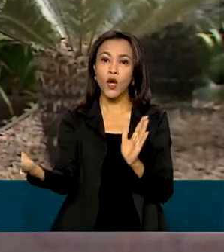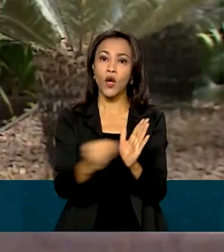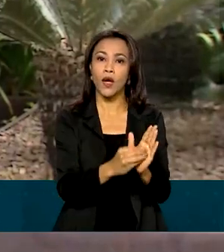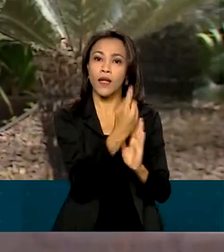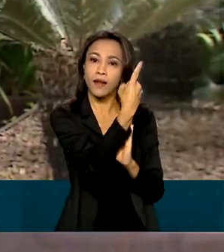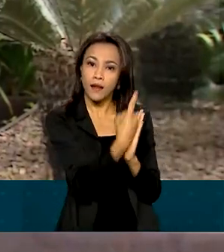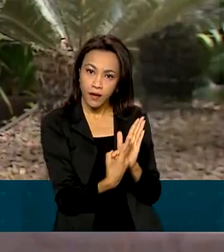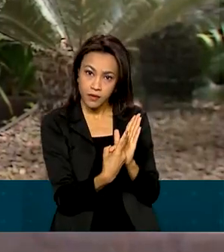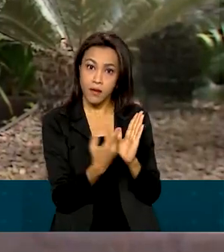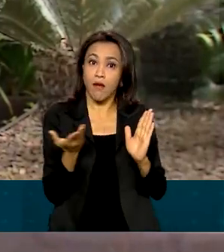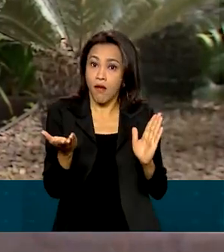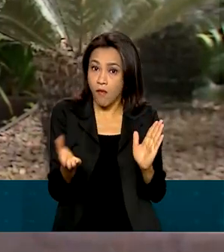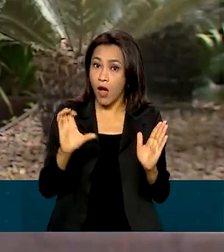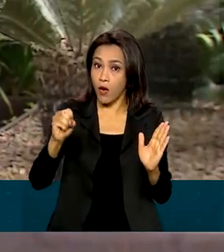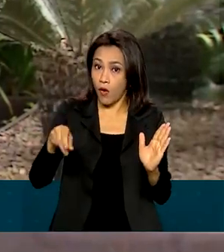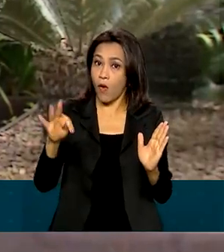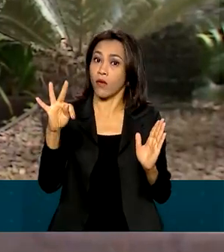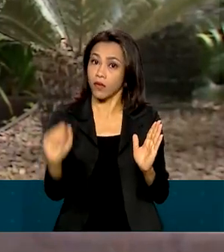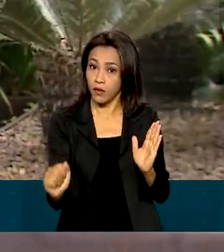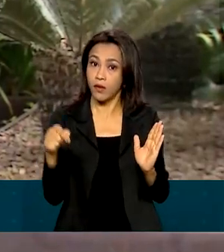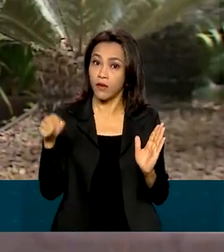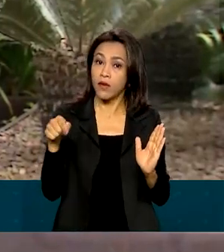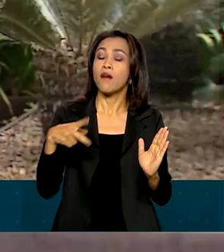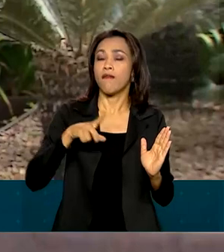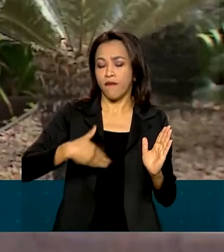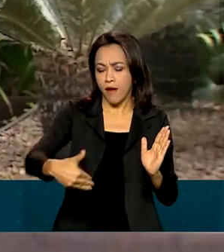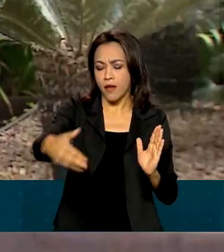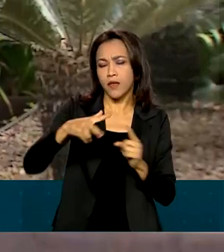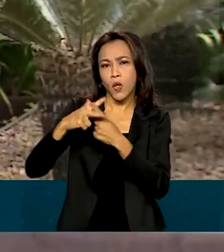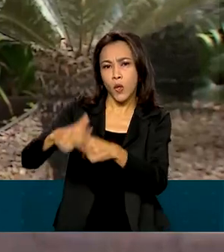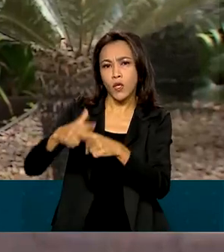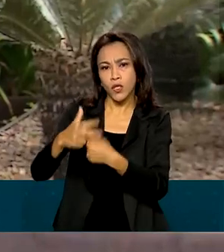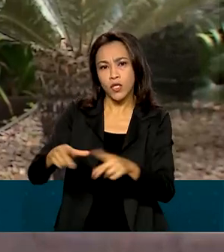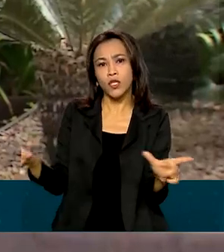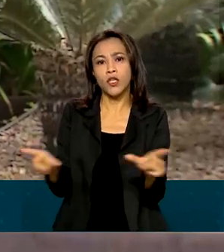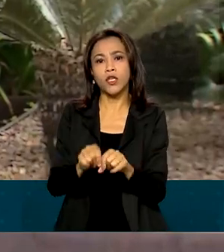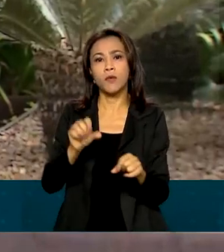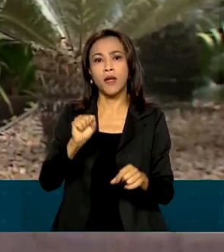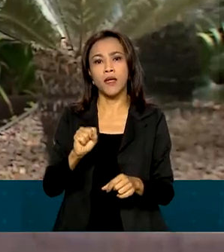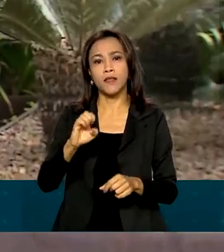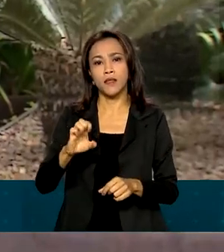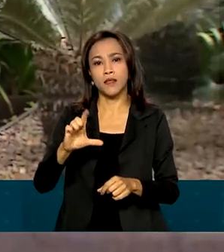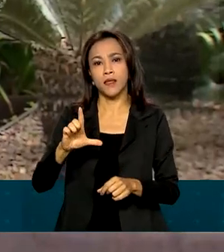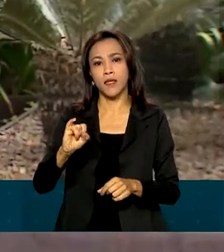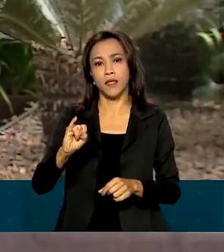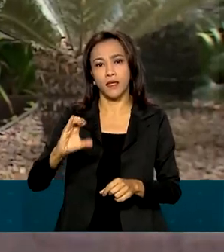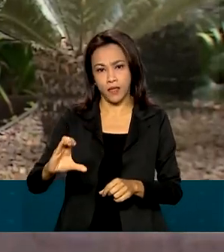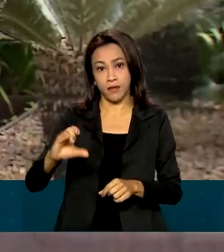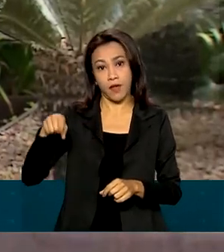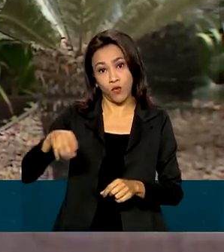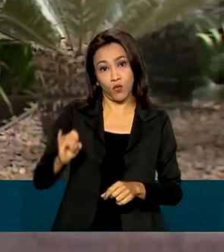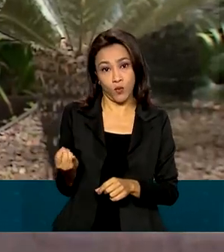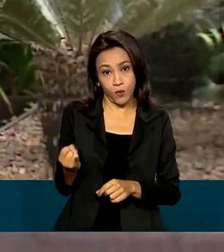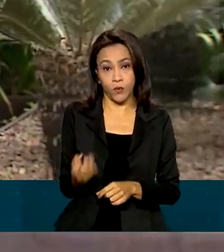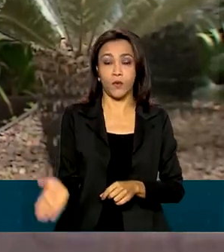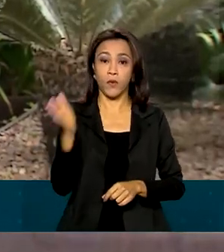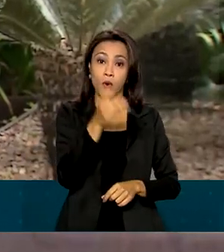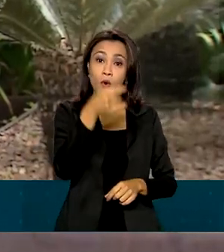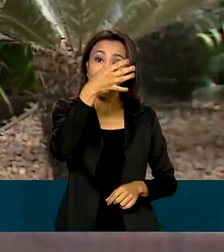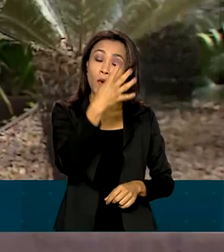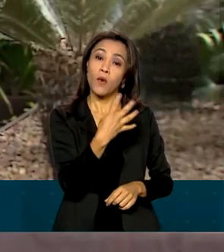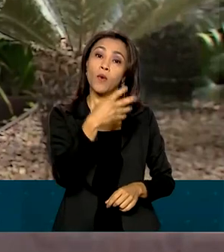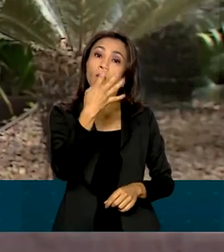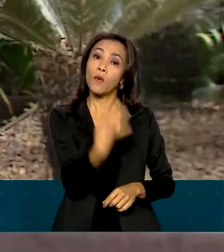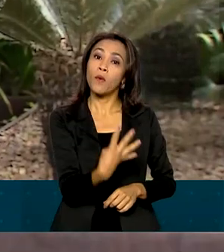Nesse valor, ele vai ser corrigido pela taxa Selic, que é a taxa básica de juros. Já o quinto e último lote será pago no dia